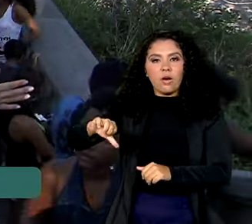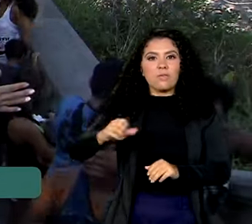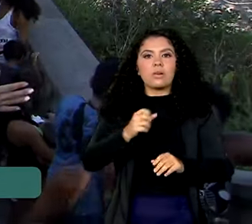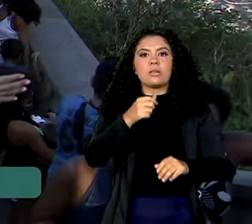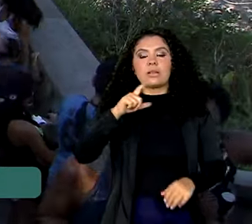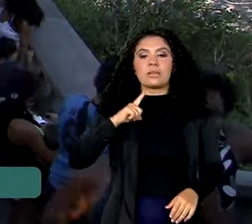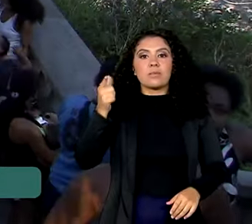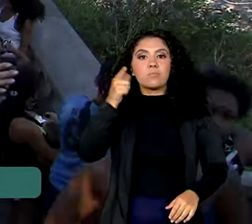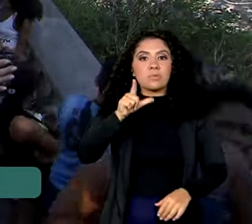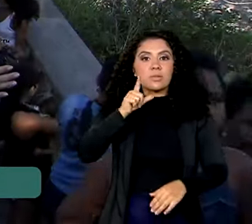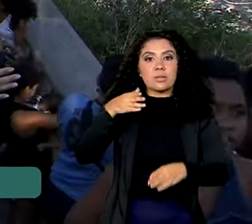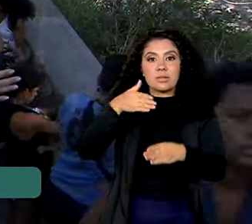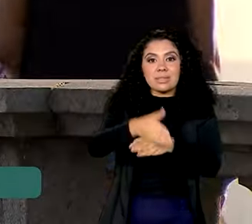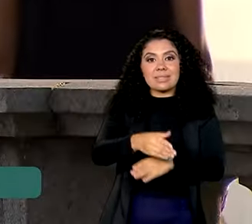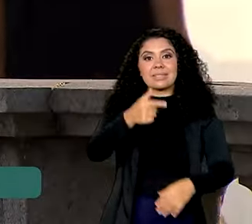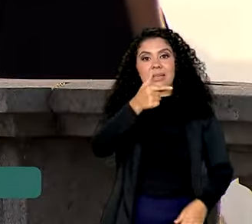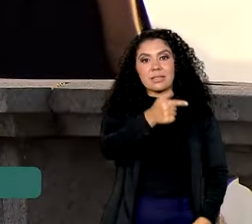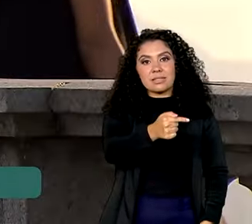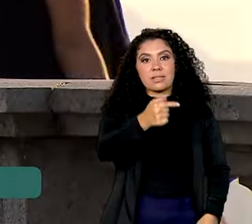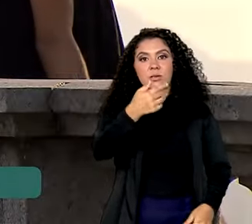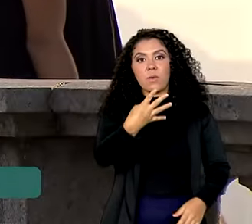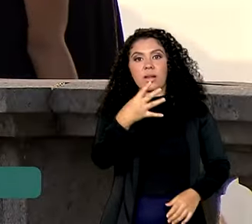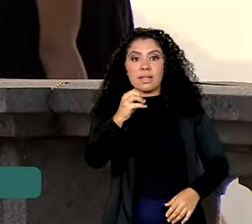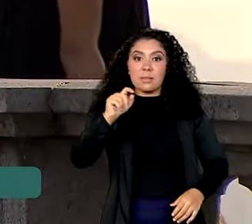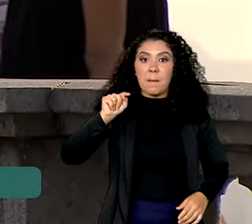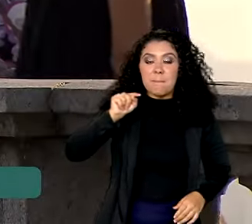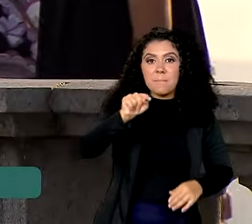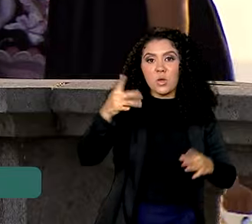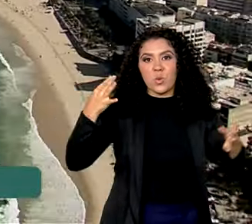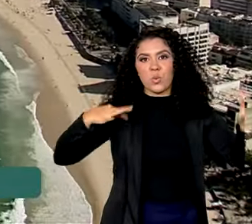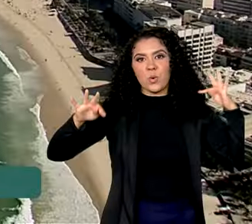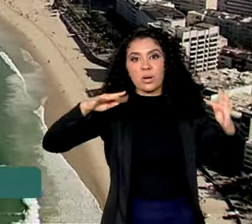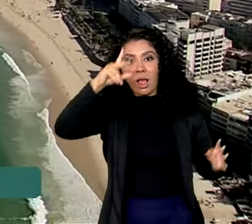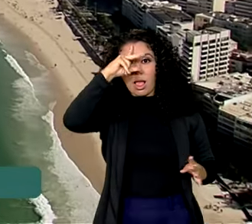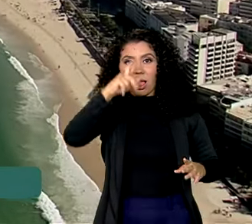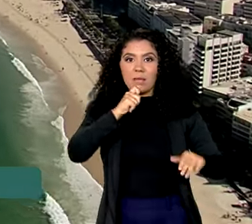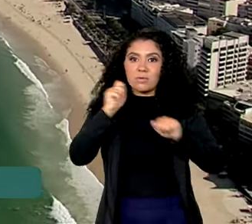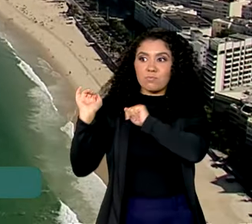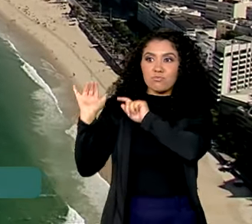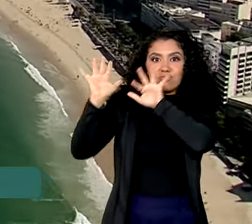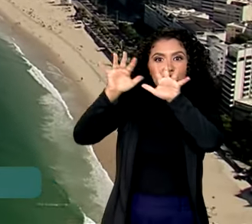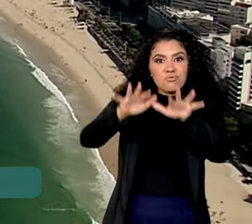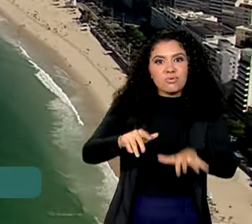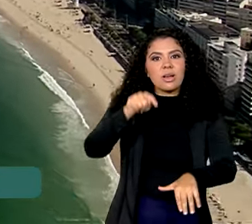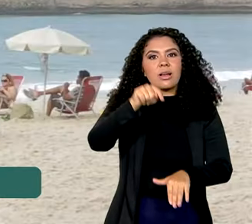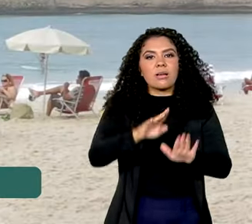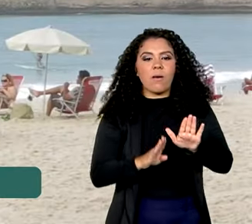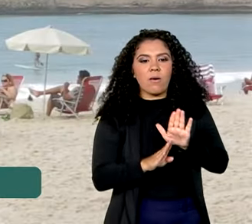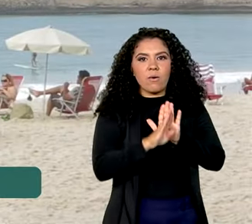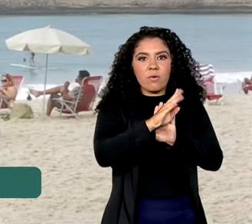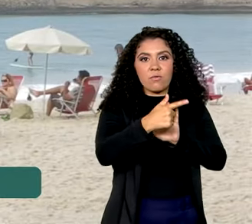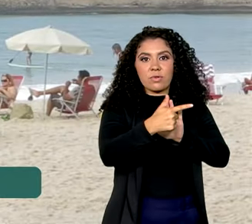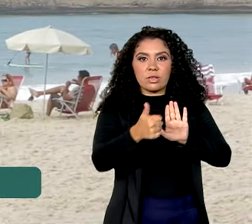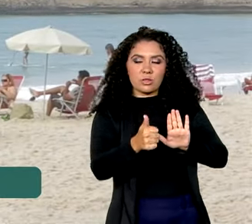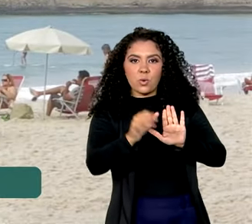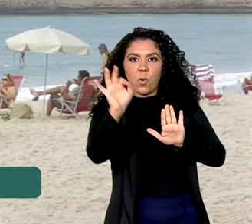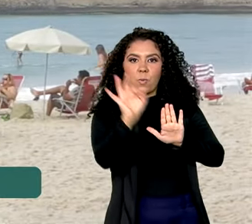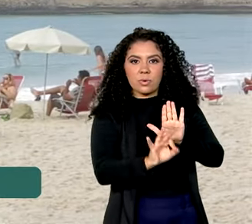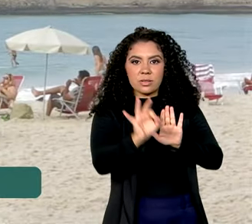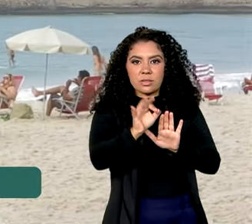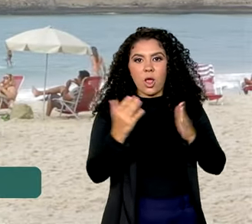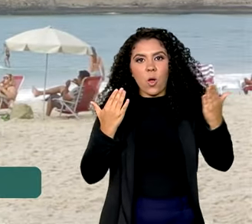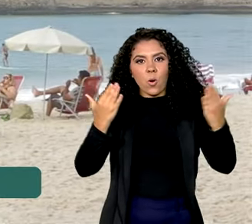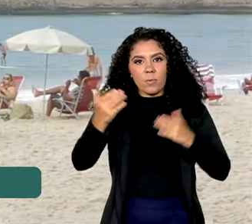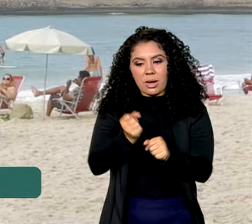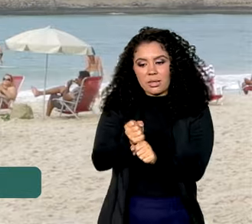740 mil turistas estrangeiros no país, um aumento de 21% em relação a março de 2019,